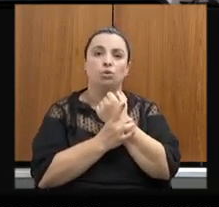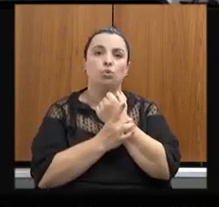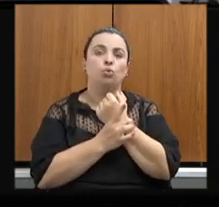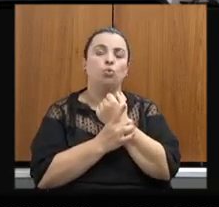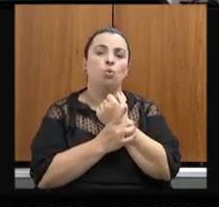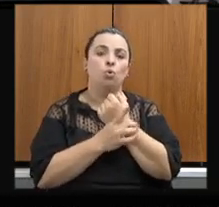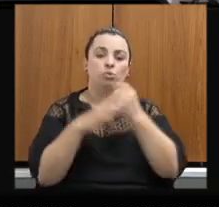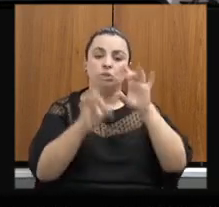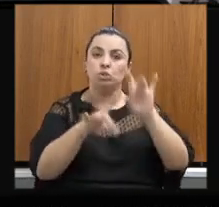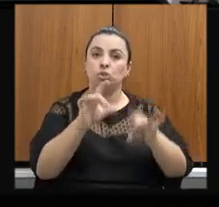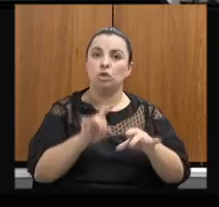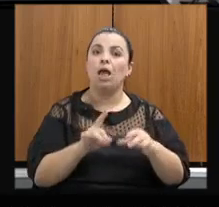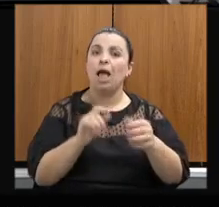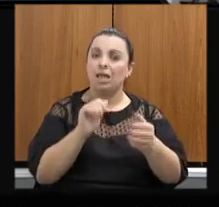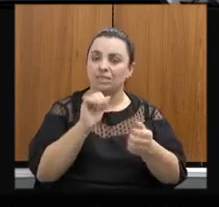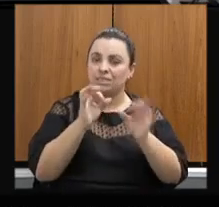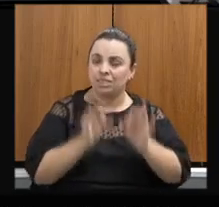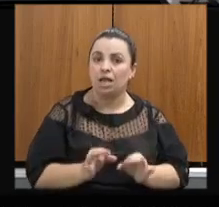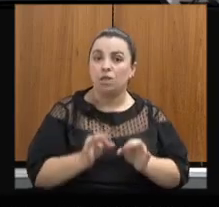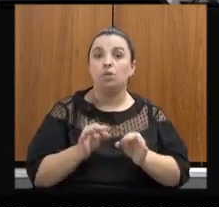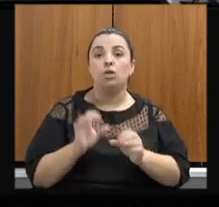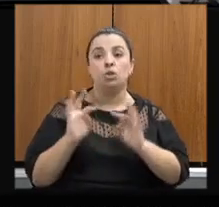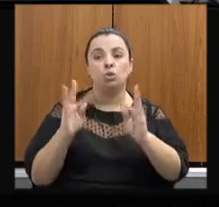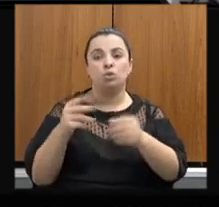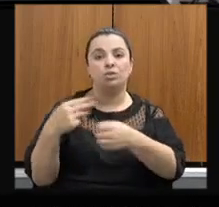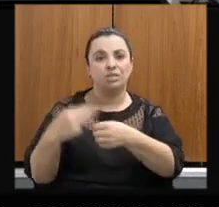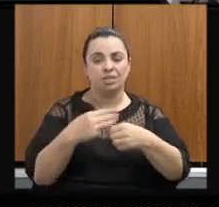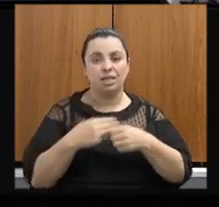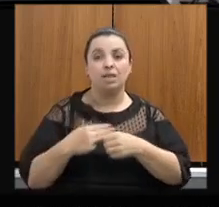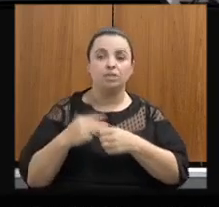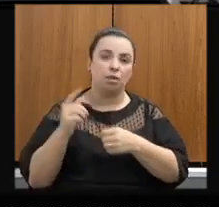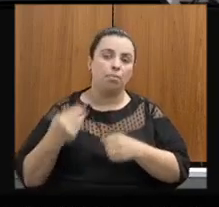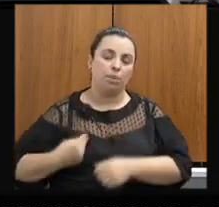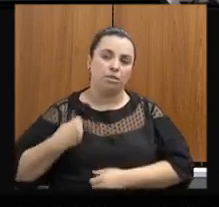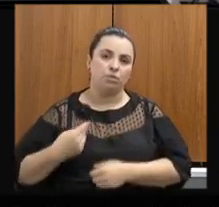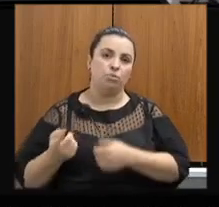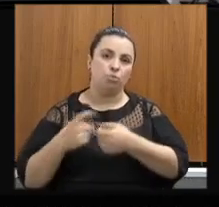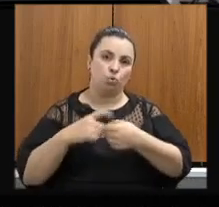adequada nos municípios selecionados do consórcio. Por favor.